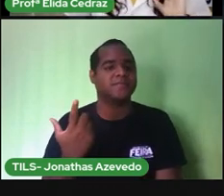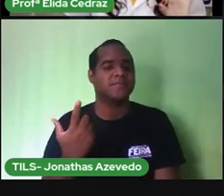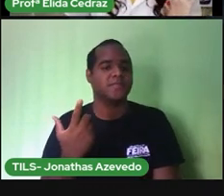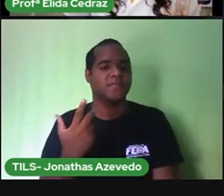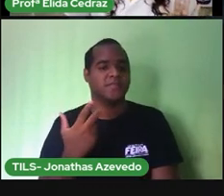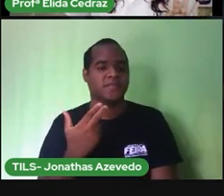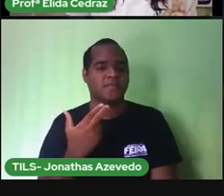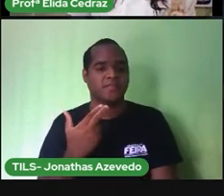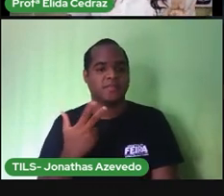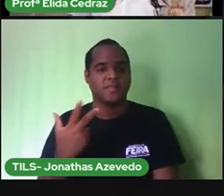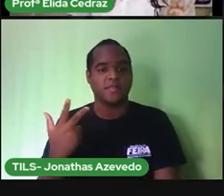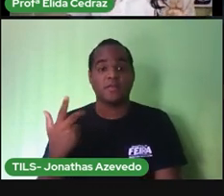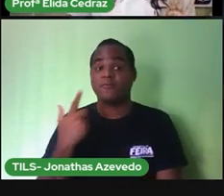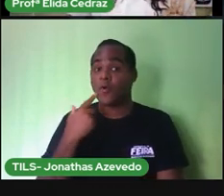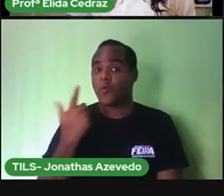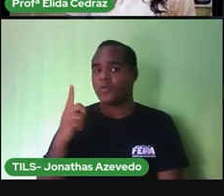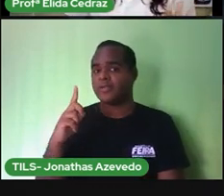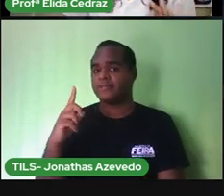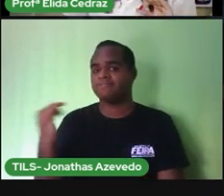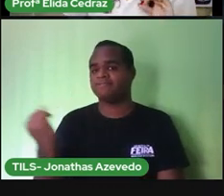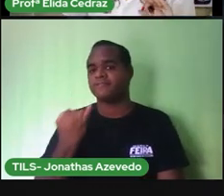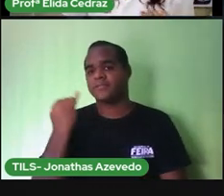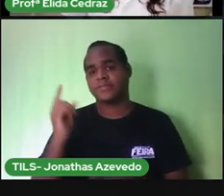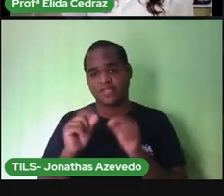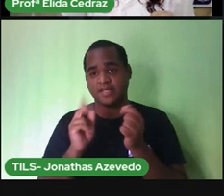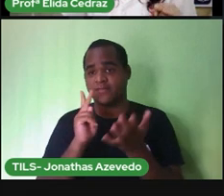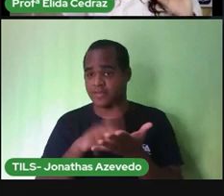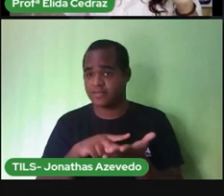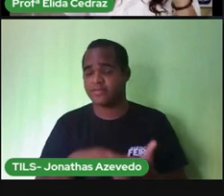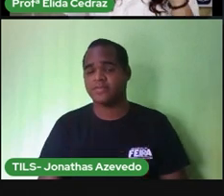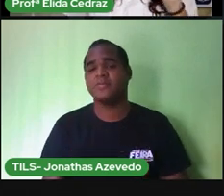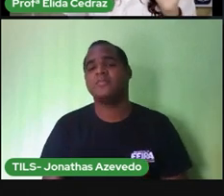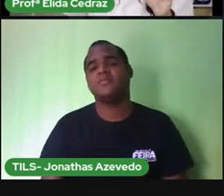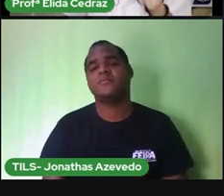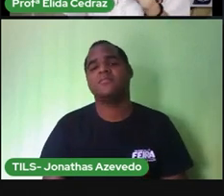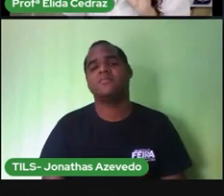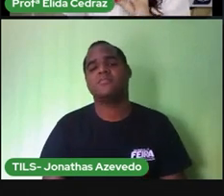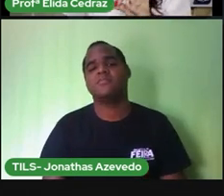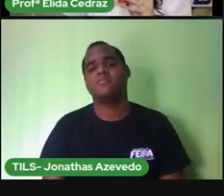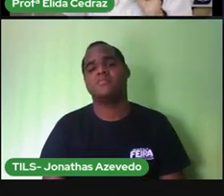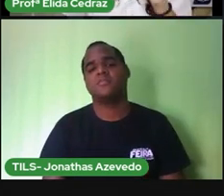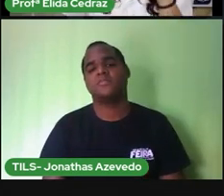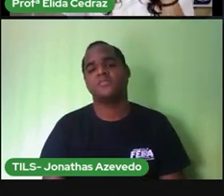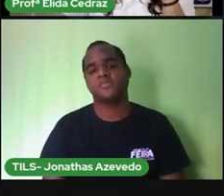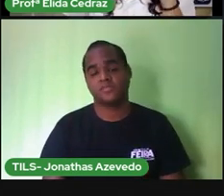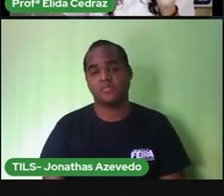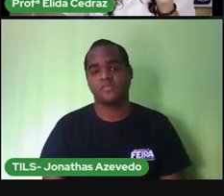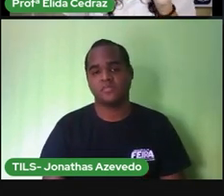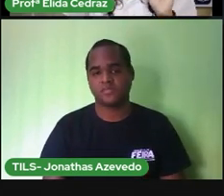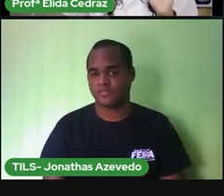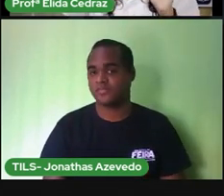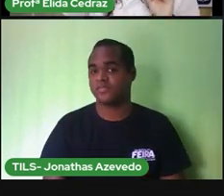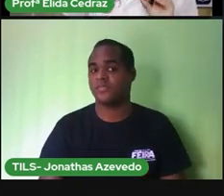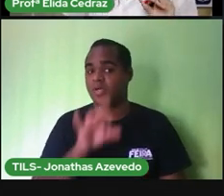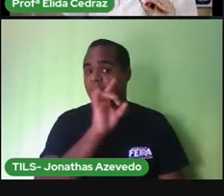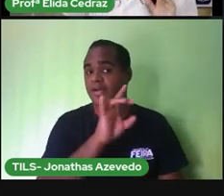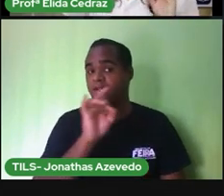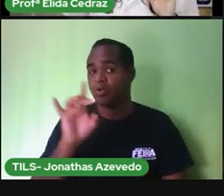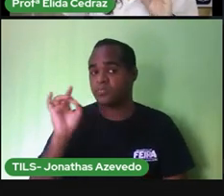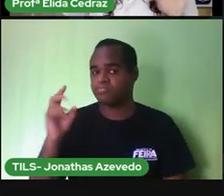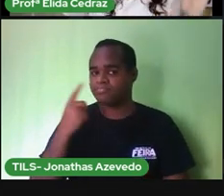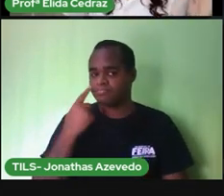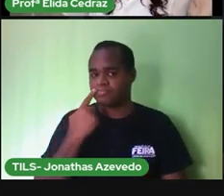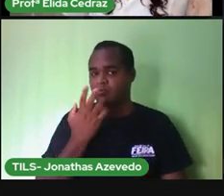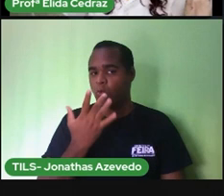lixeira marrom não é verdade? isso cada cor recebe um tipo